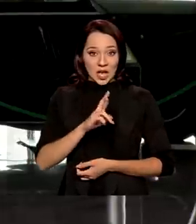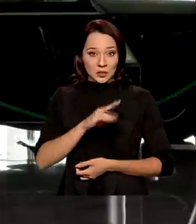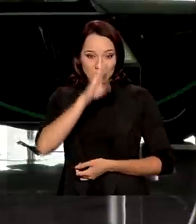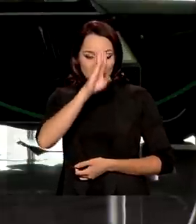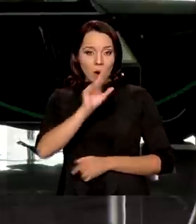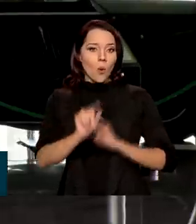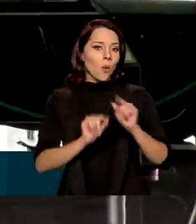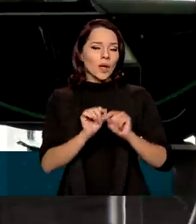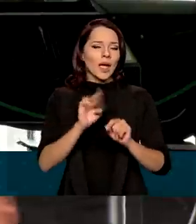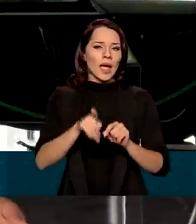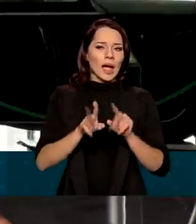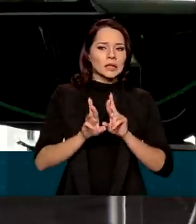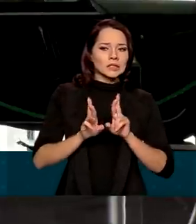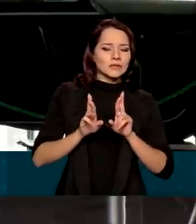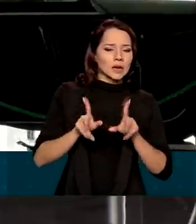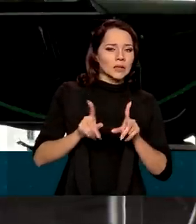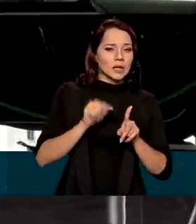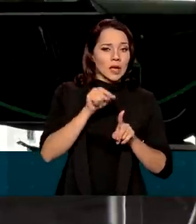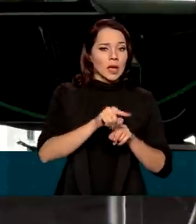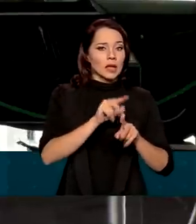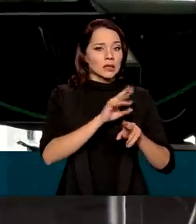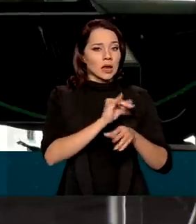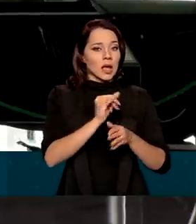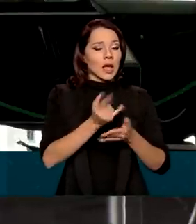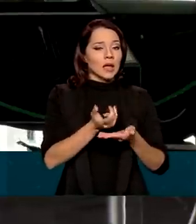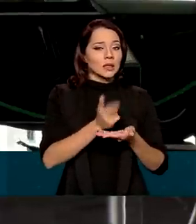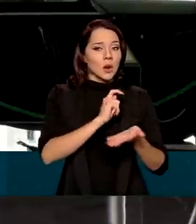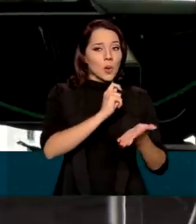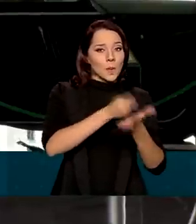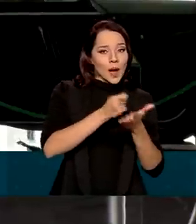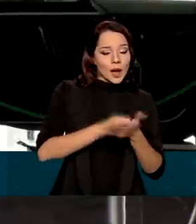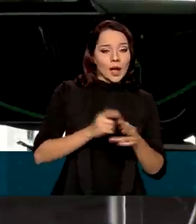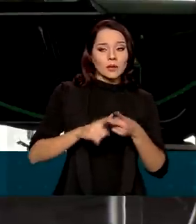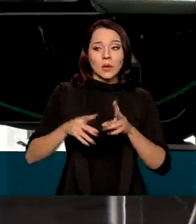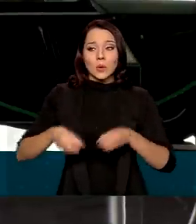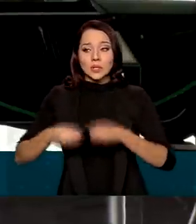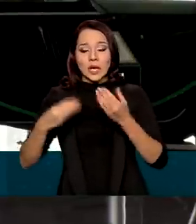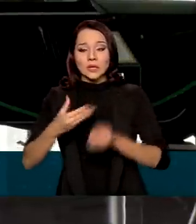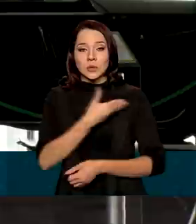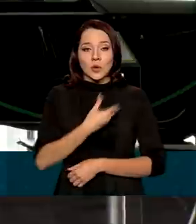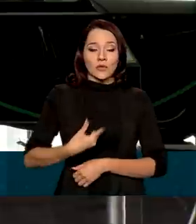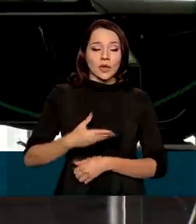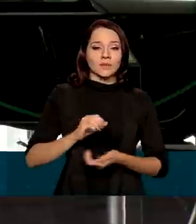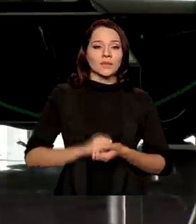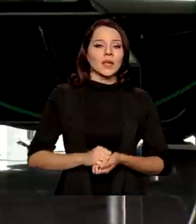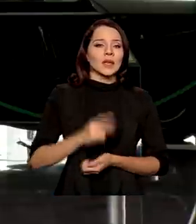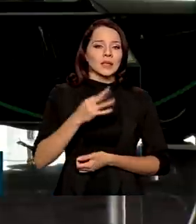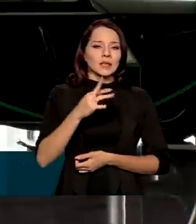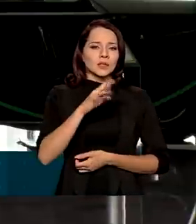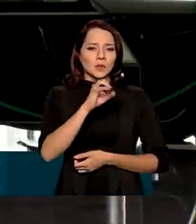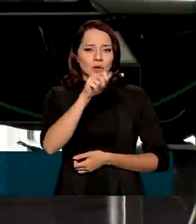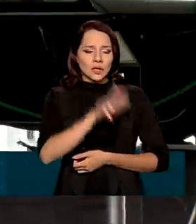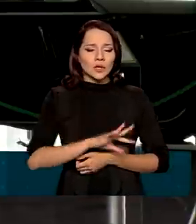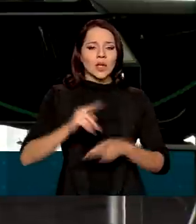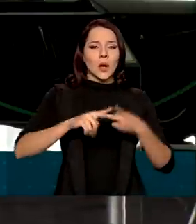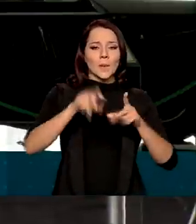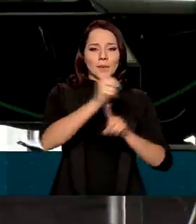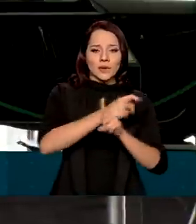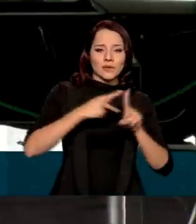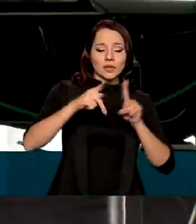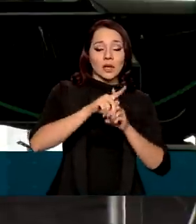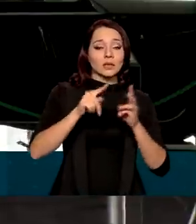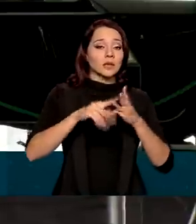considera a diferença entre as receitas e despesas do governo central, Tesouro Nacional, Previdência Social e